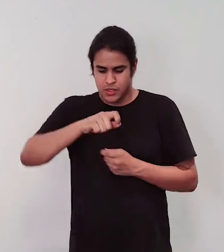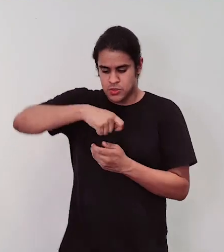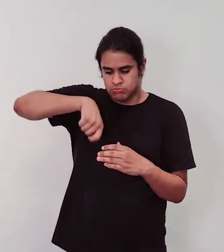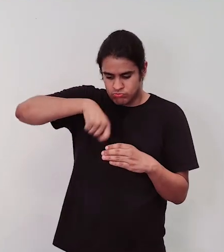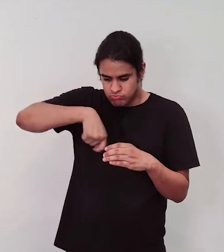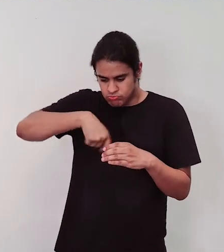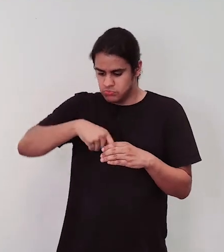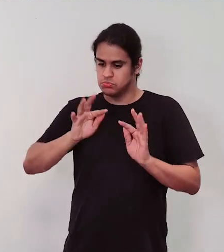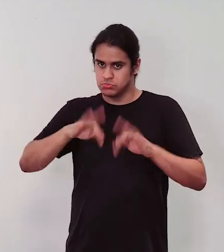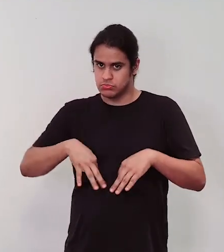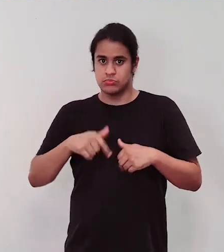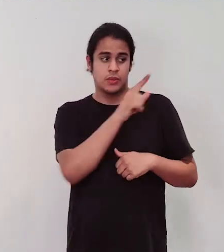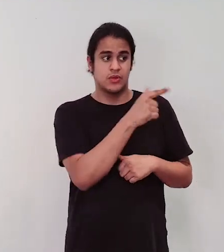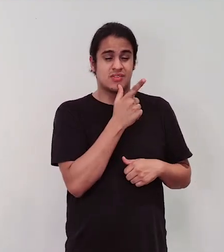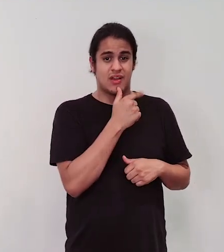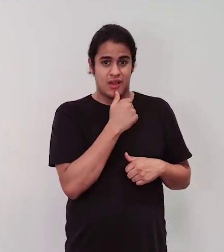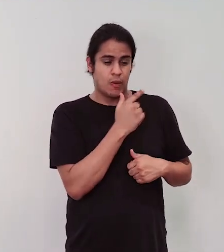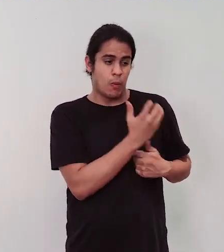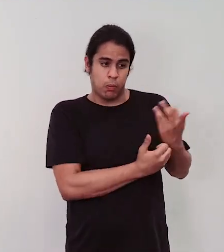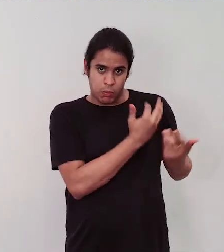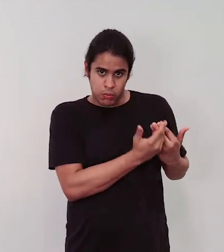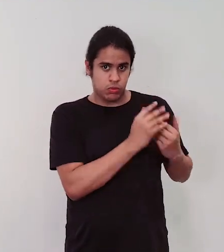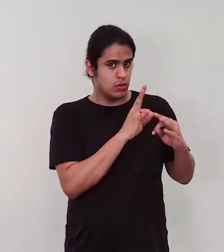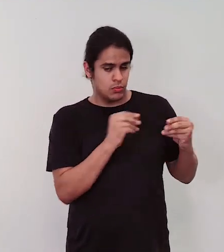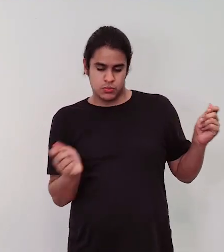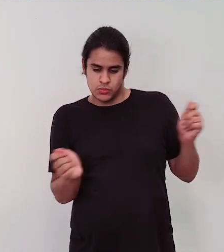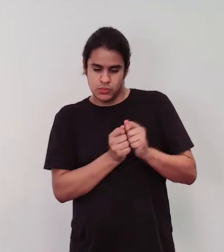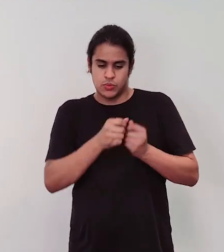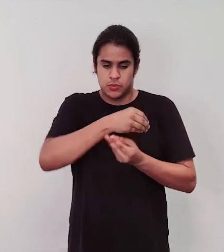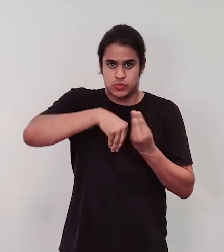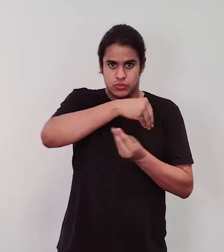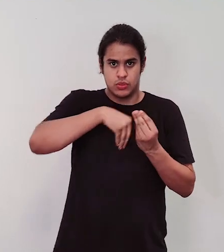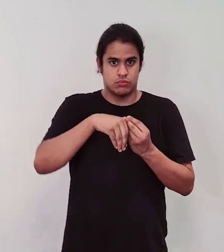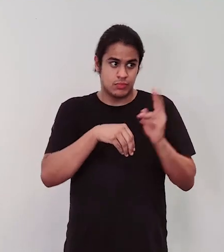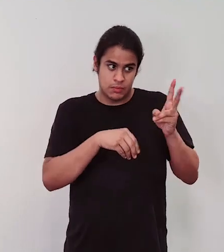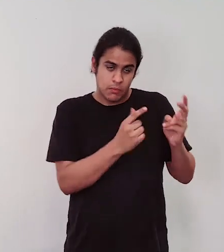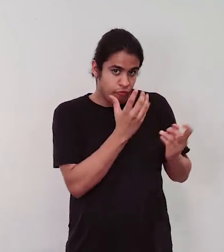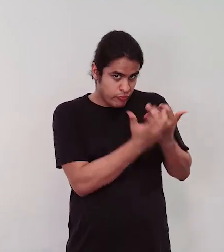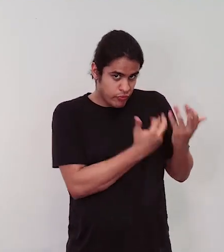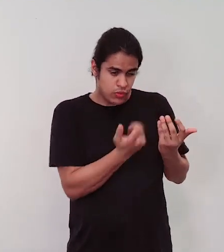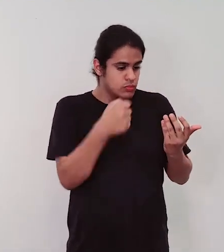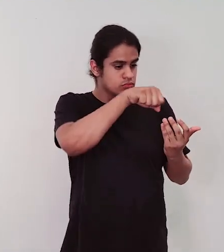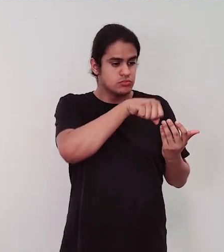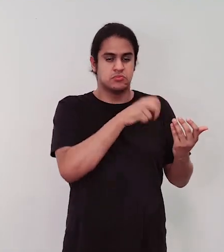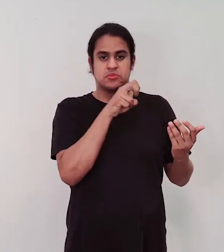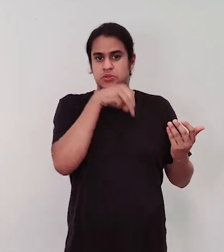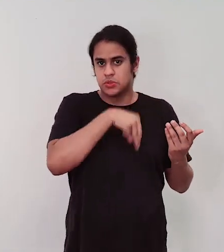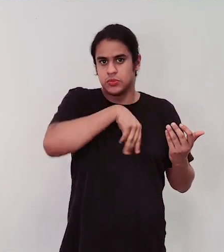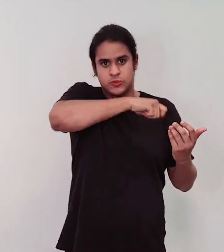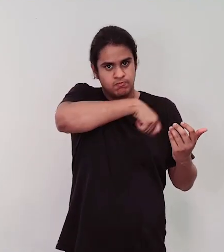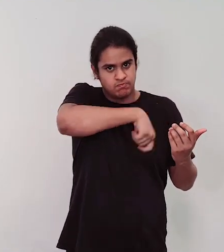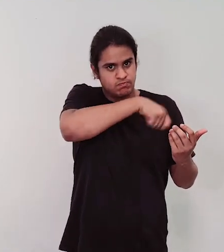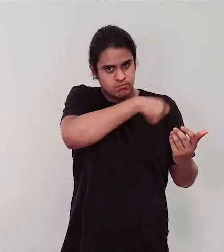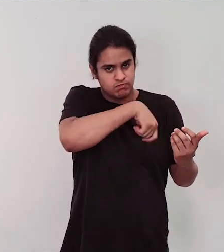empelotada e o resto da água você ferve depois mistura tudo mistura no fogo mistura por alguns minutos uns 5 minutos mexendo